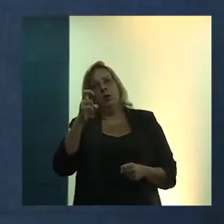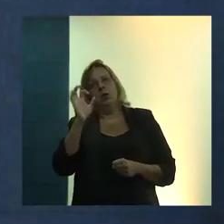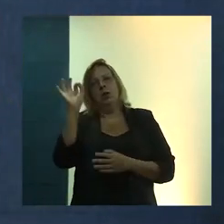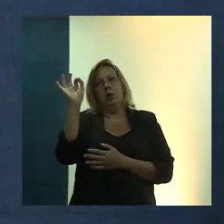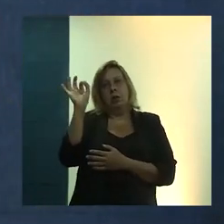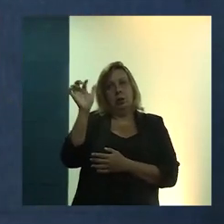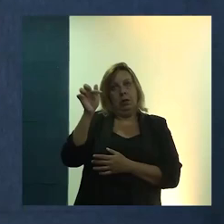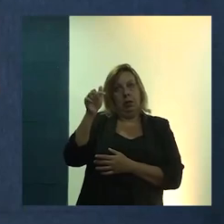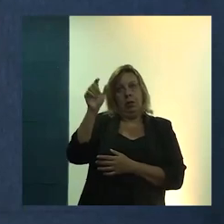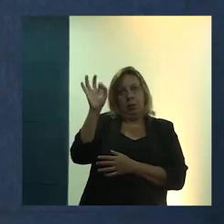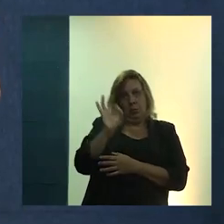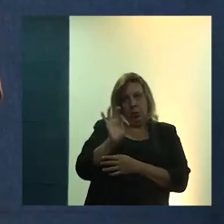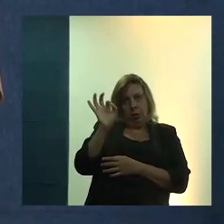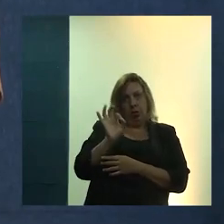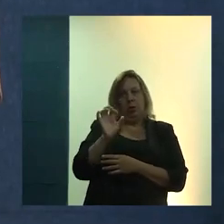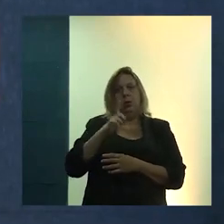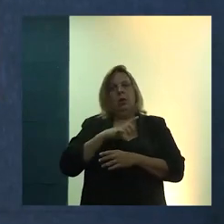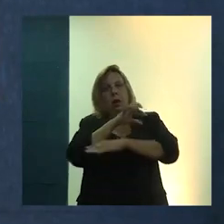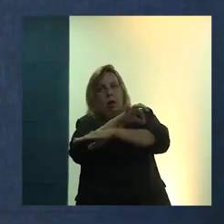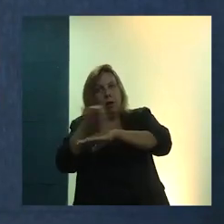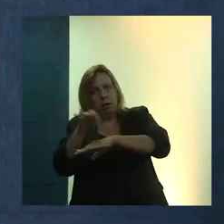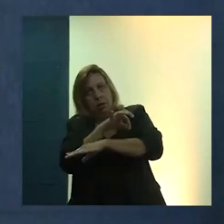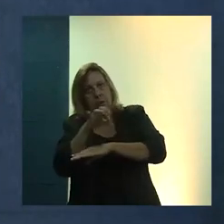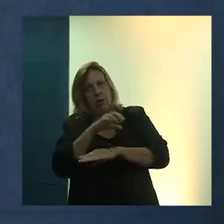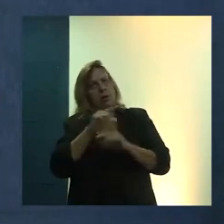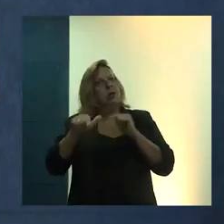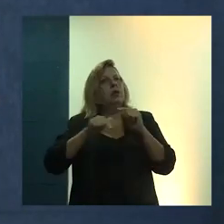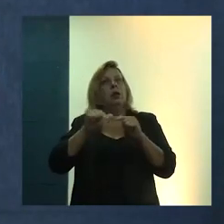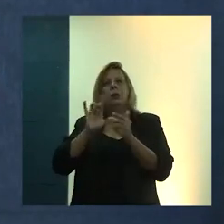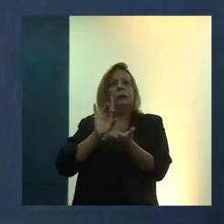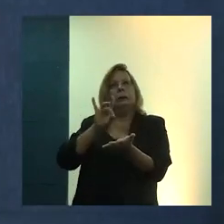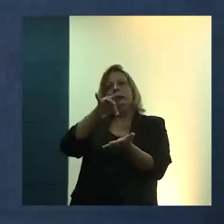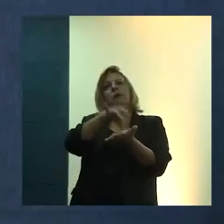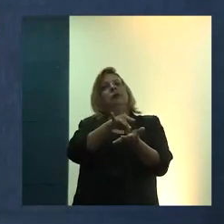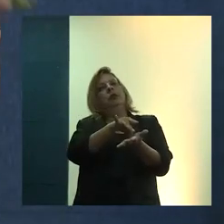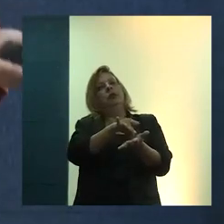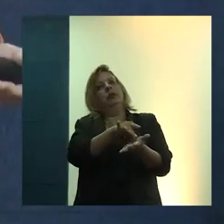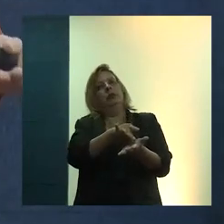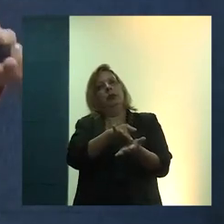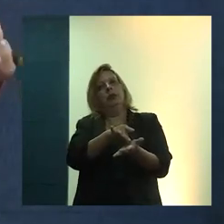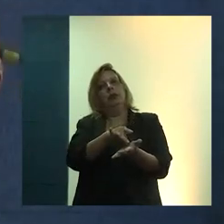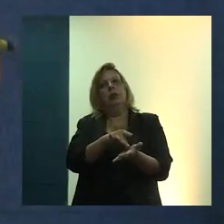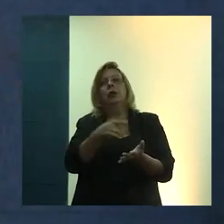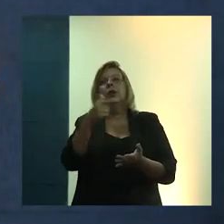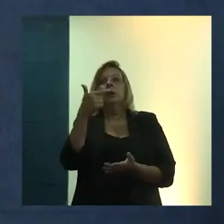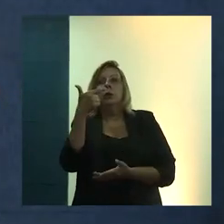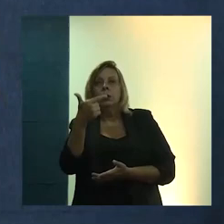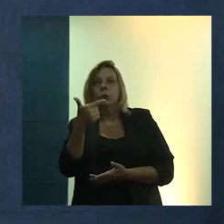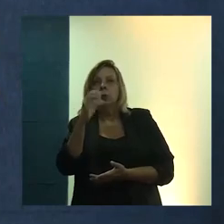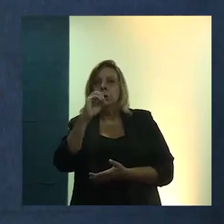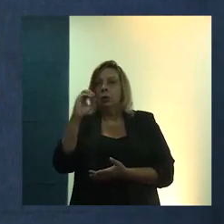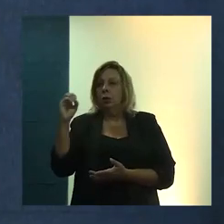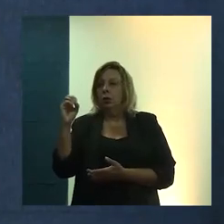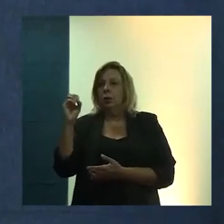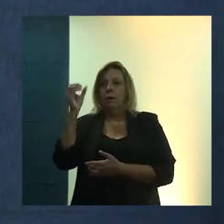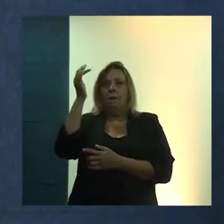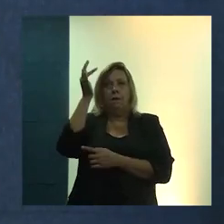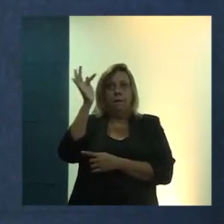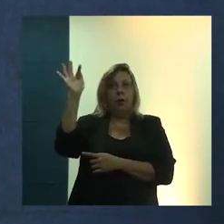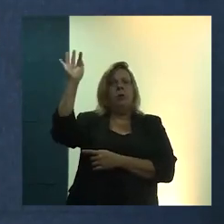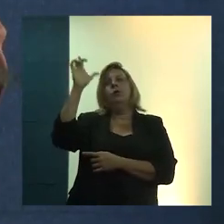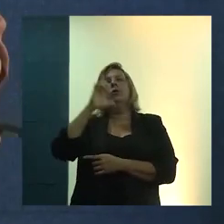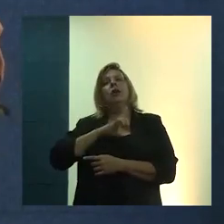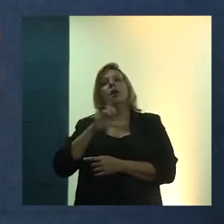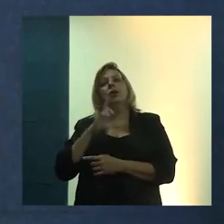arquitetos com alguma possibilidade de atuação efetiva, mais de 200 faculdades de arquitetura,